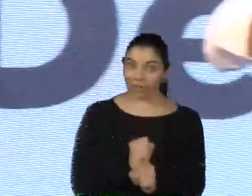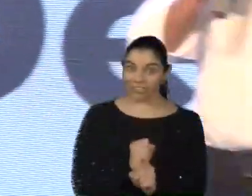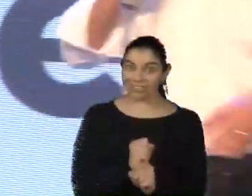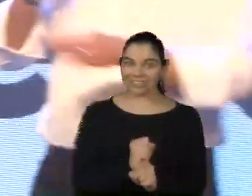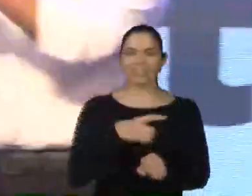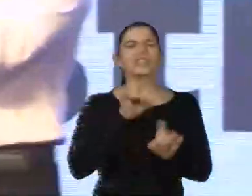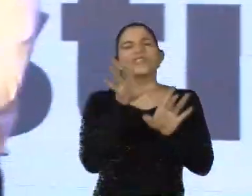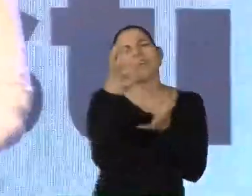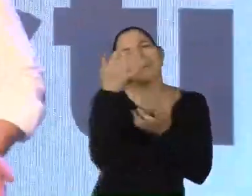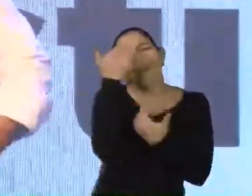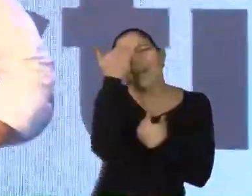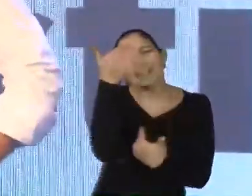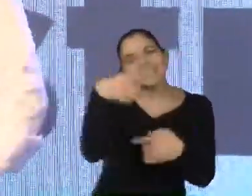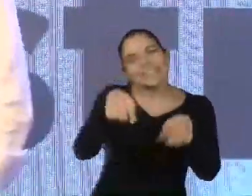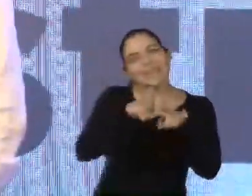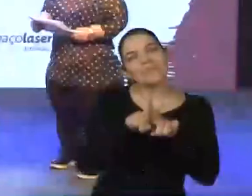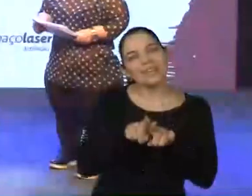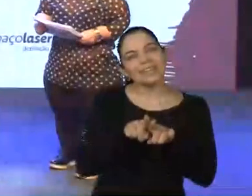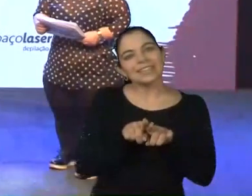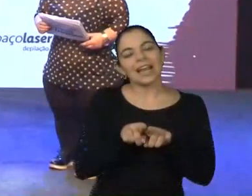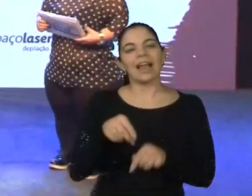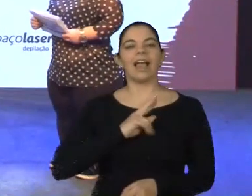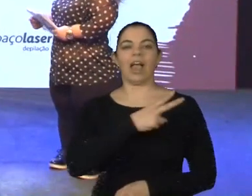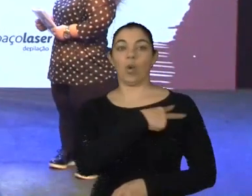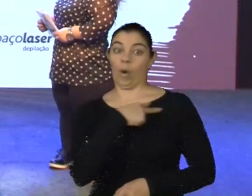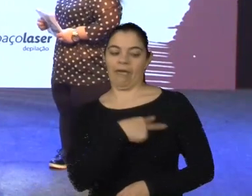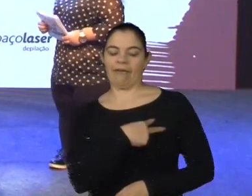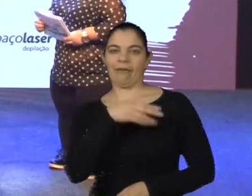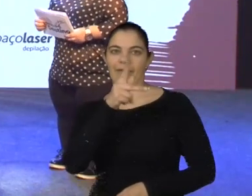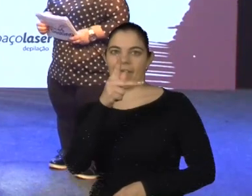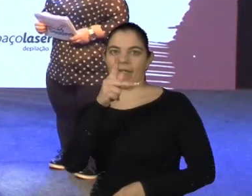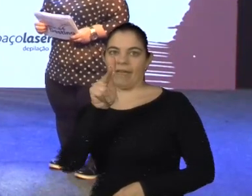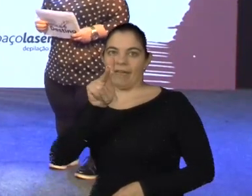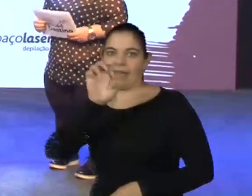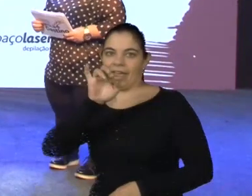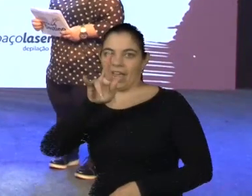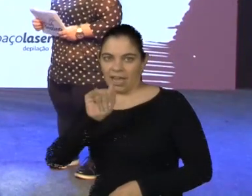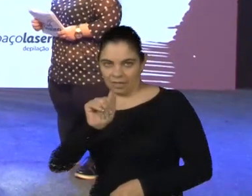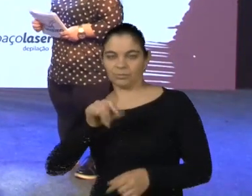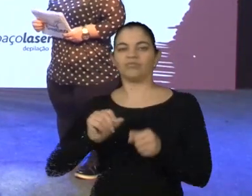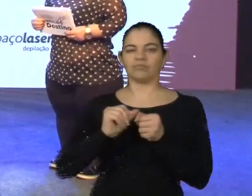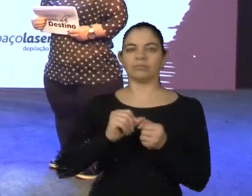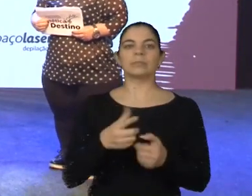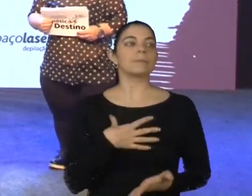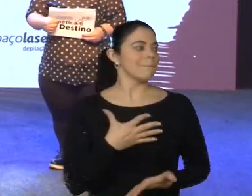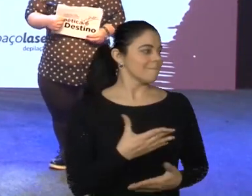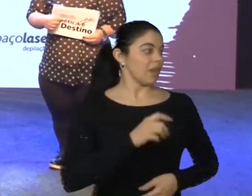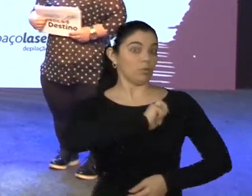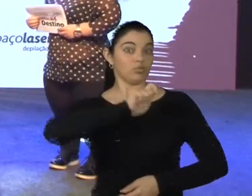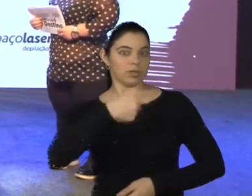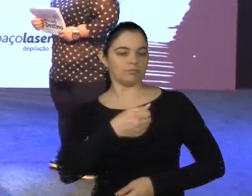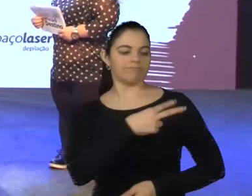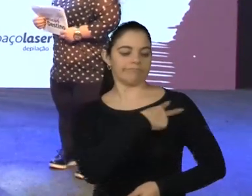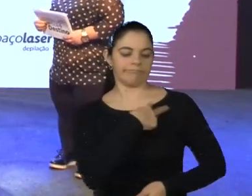para agradecer de novo e não podia deixar de agradecer ao Henrique, serendipidade. O Henrique está aqui presente também. Desculpa pela falha,